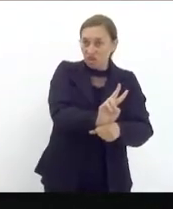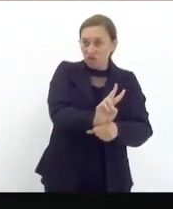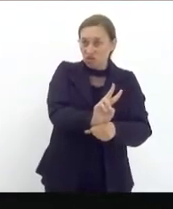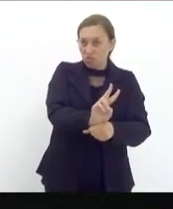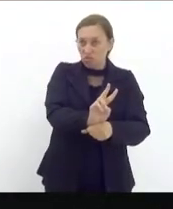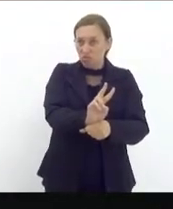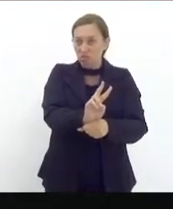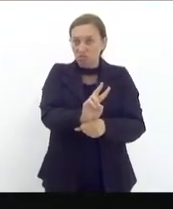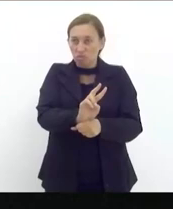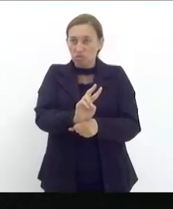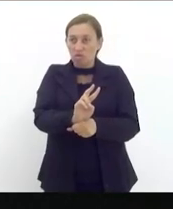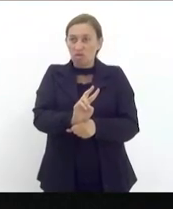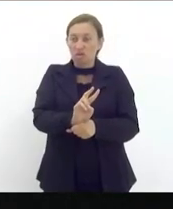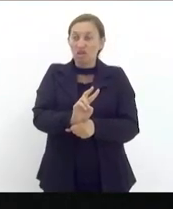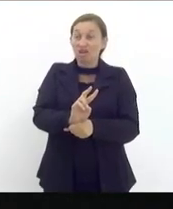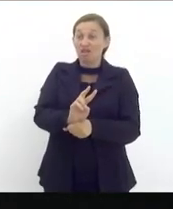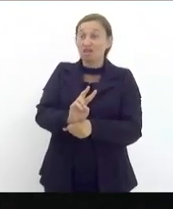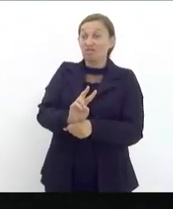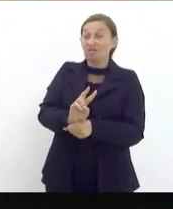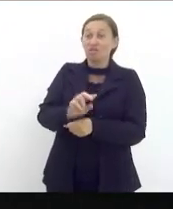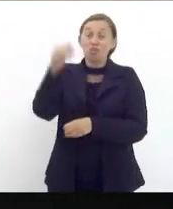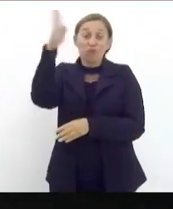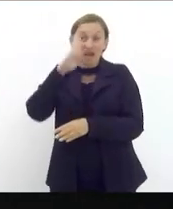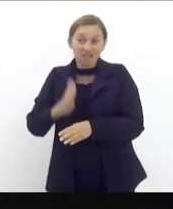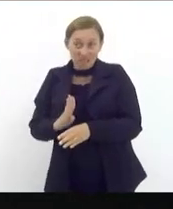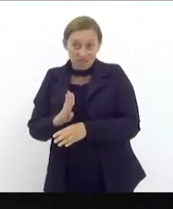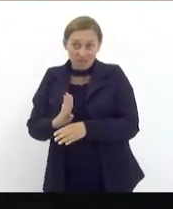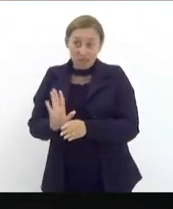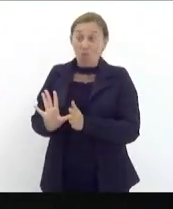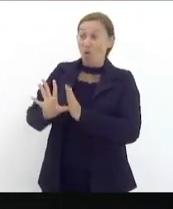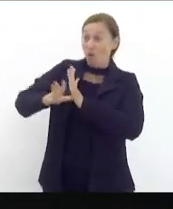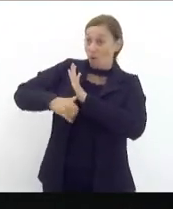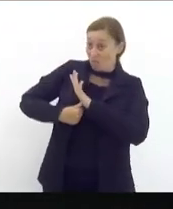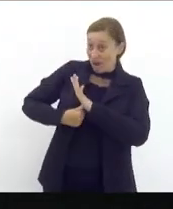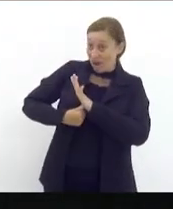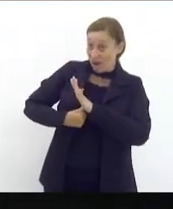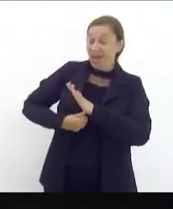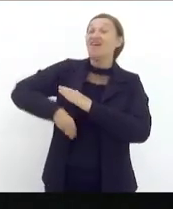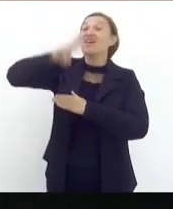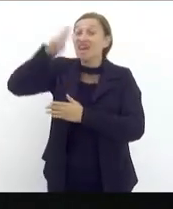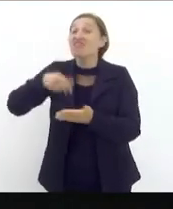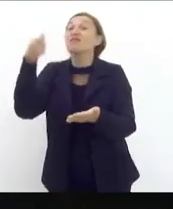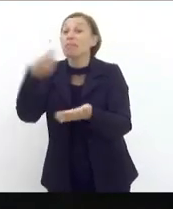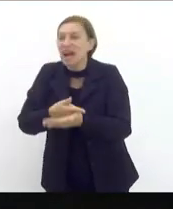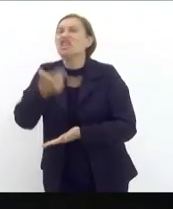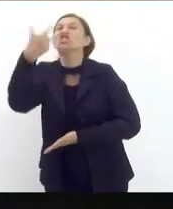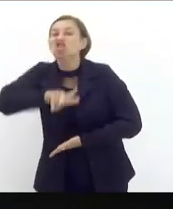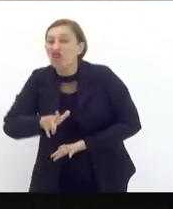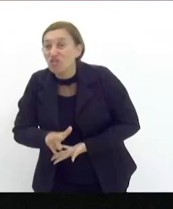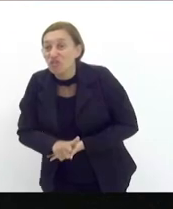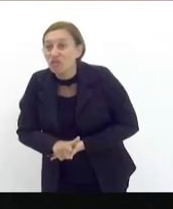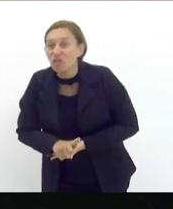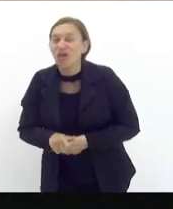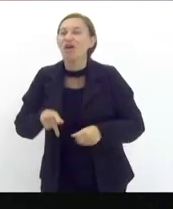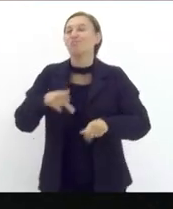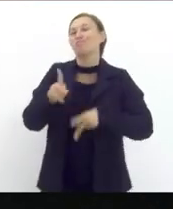fiador o Brasil ou seja eles vão dar o calote e quem vai pagar a conta mais uma vez é o povo brasileiro então fica aqui